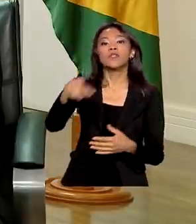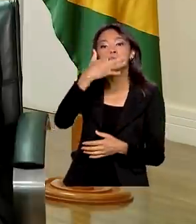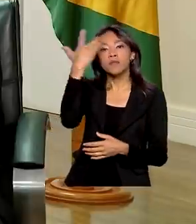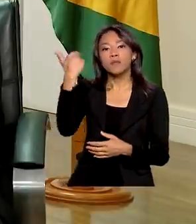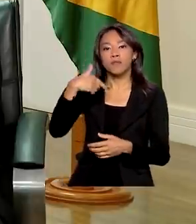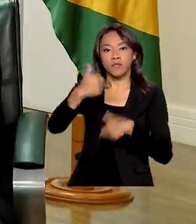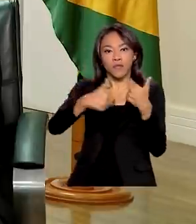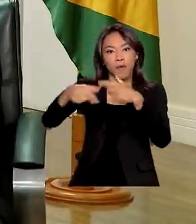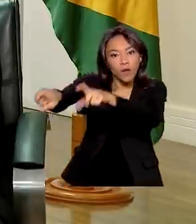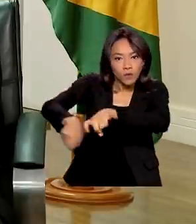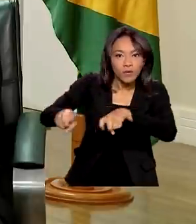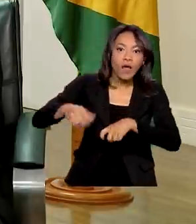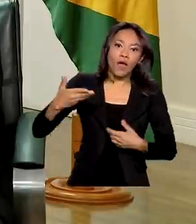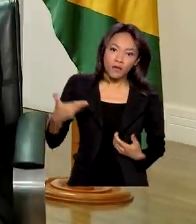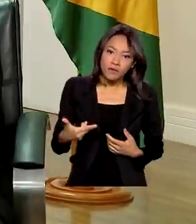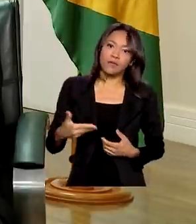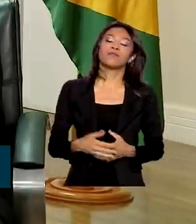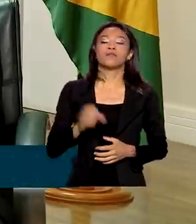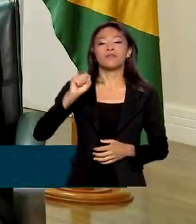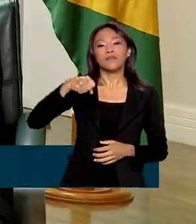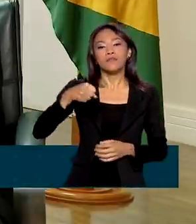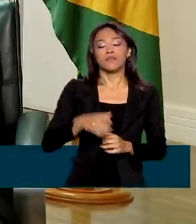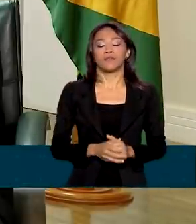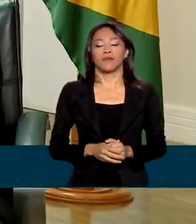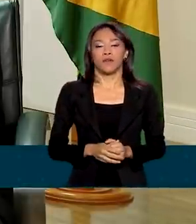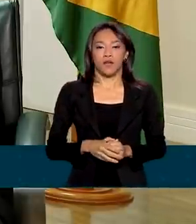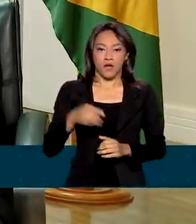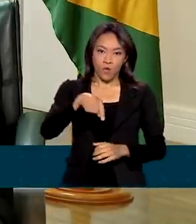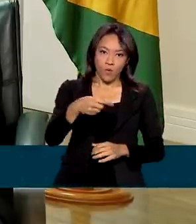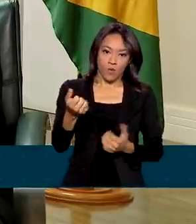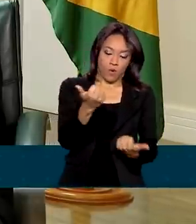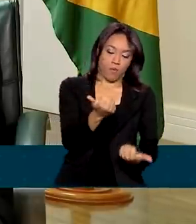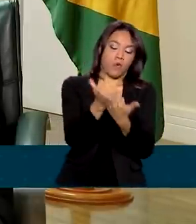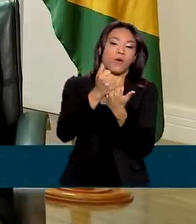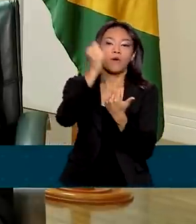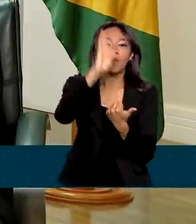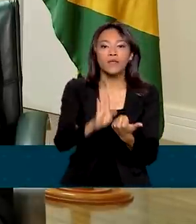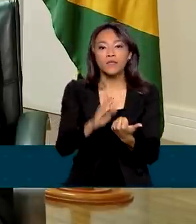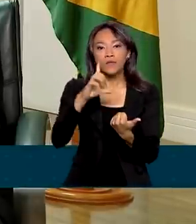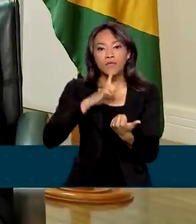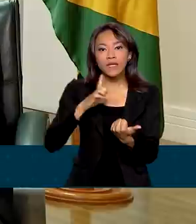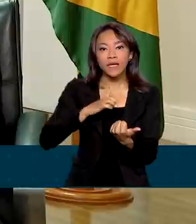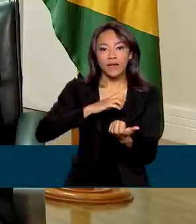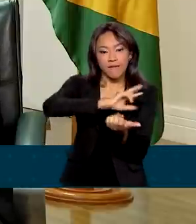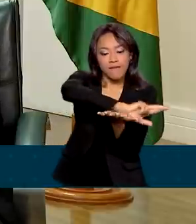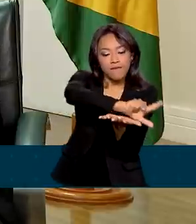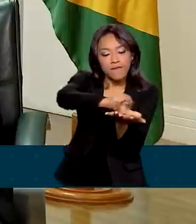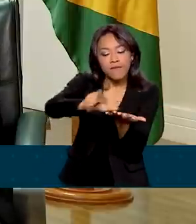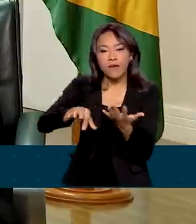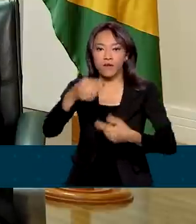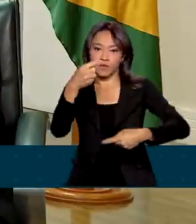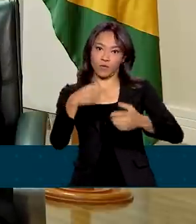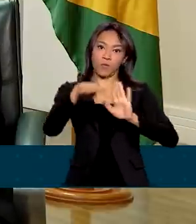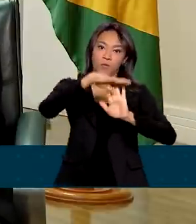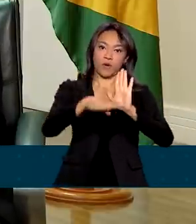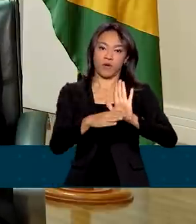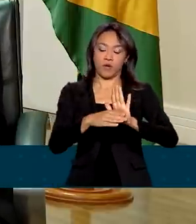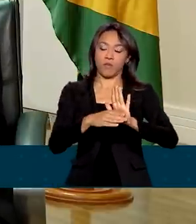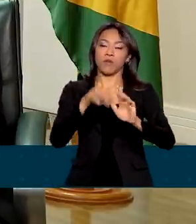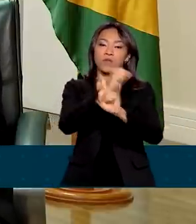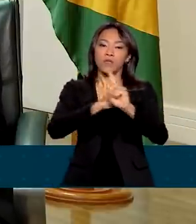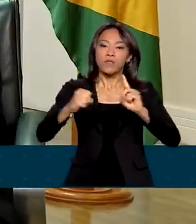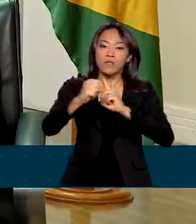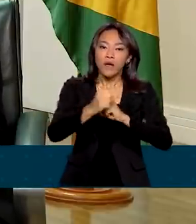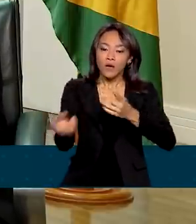Mariana. A grande diferença do Auxílio Brasil é que nós interligamos programas sociais importantes para a transformação